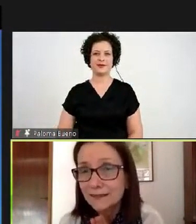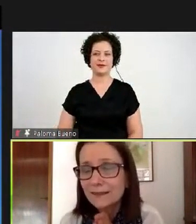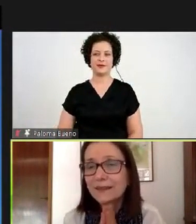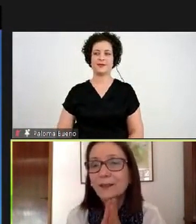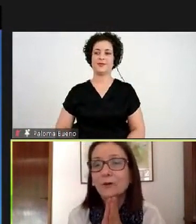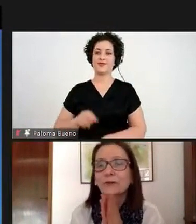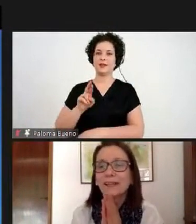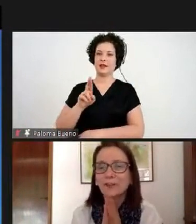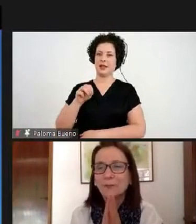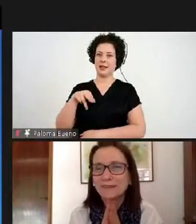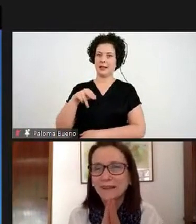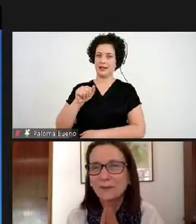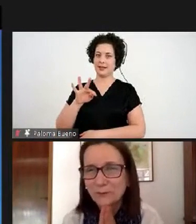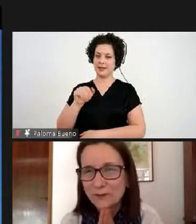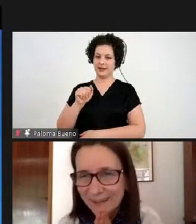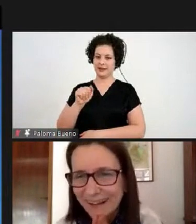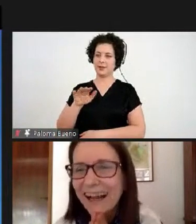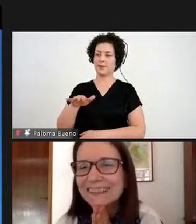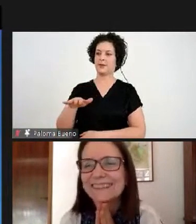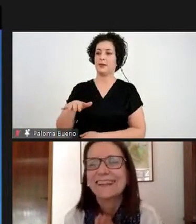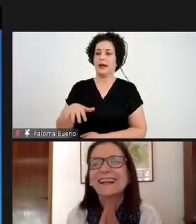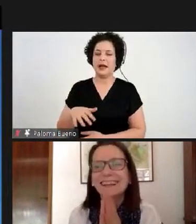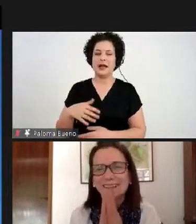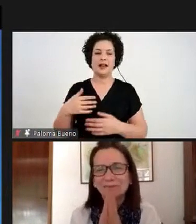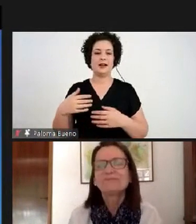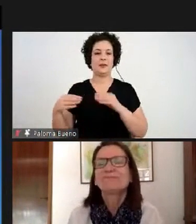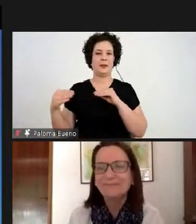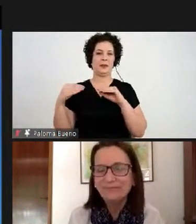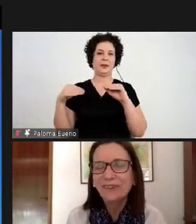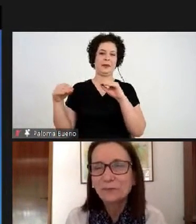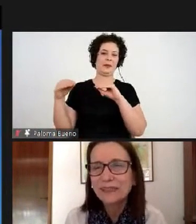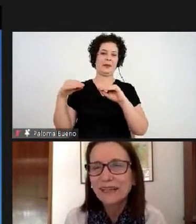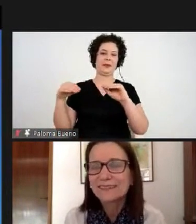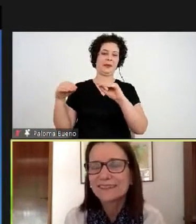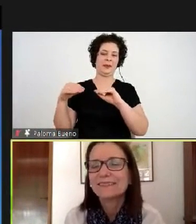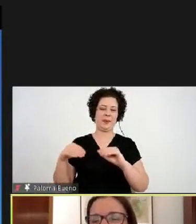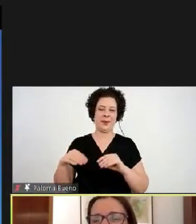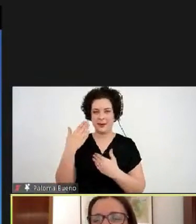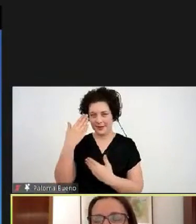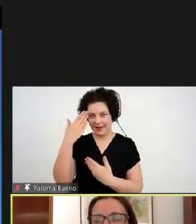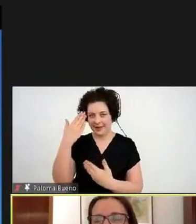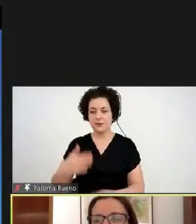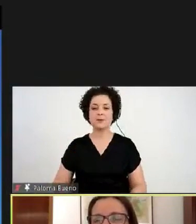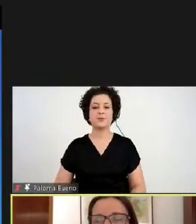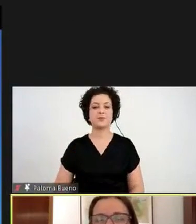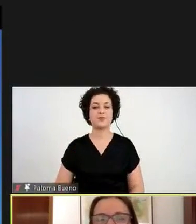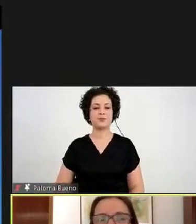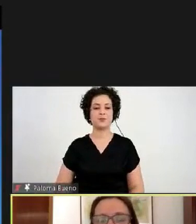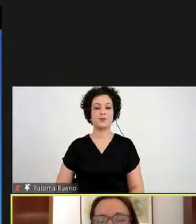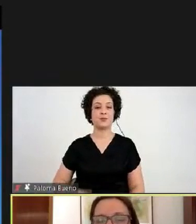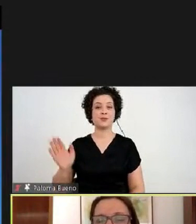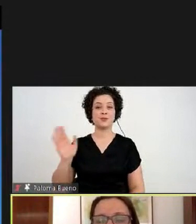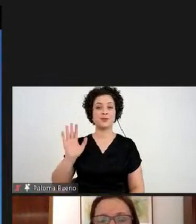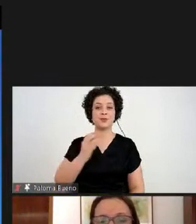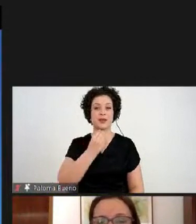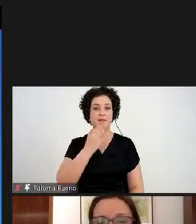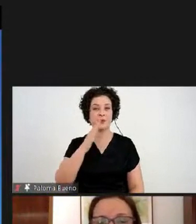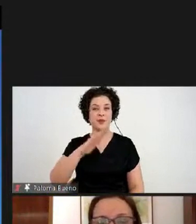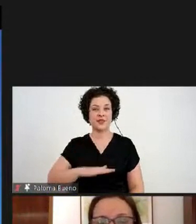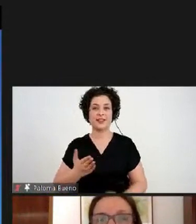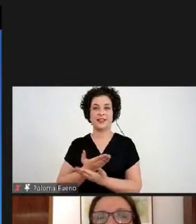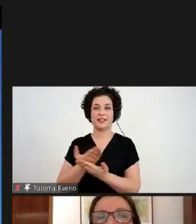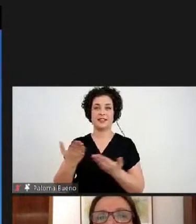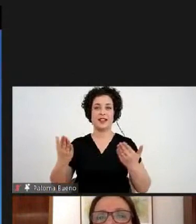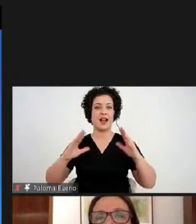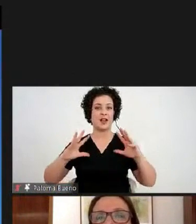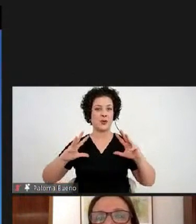Renata, eu quis agradecer para você, Renata. Obrigada. Boa tarde a todos, todas e